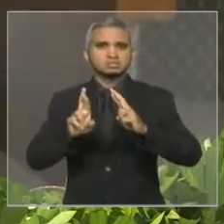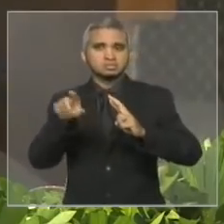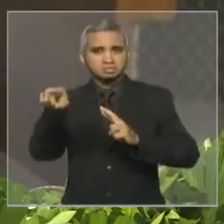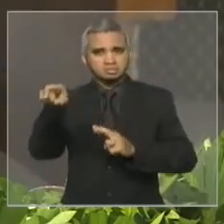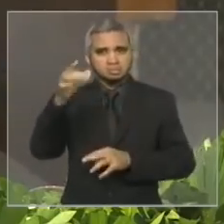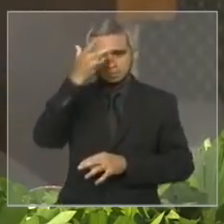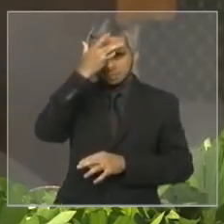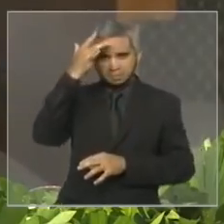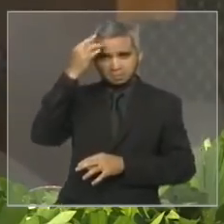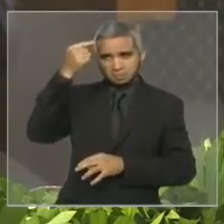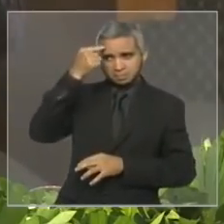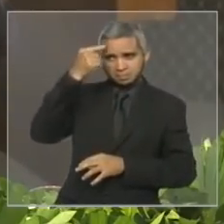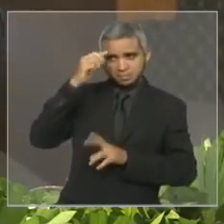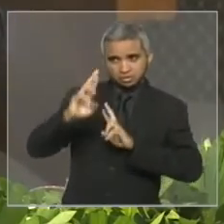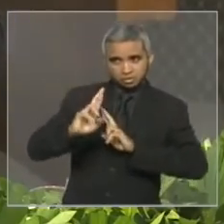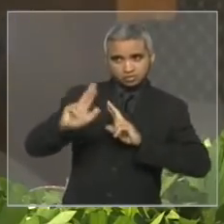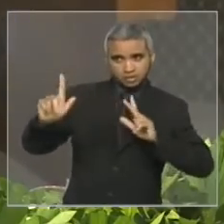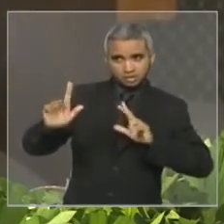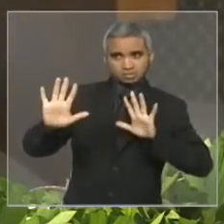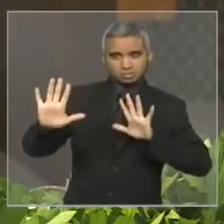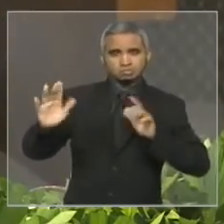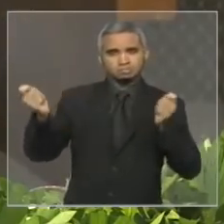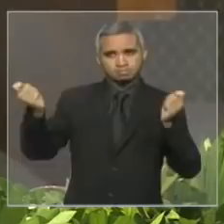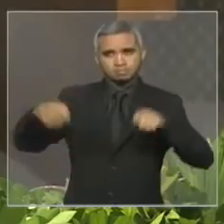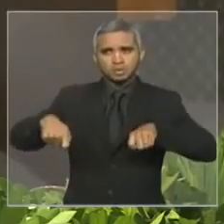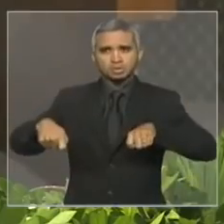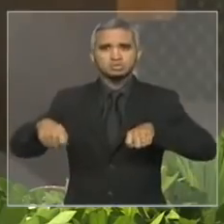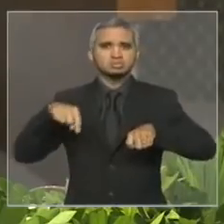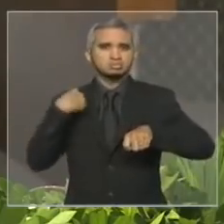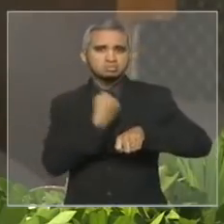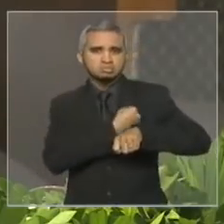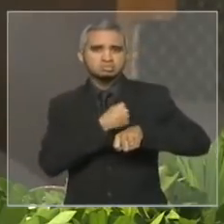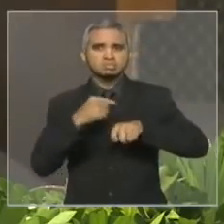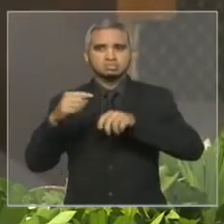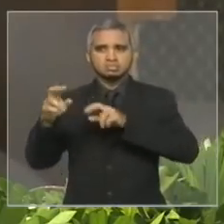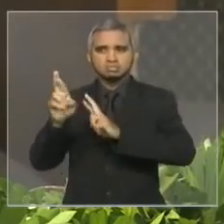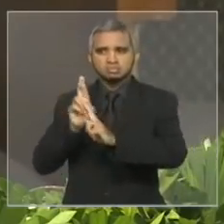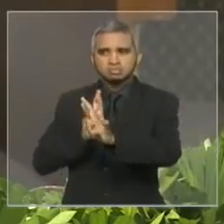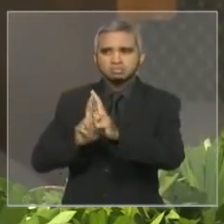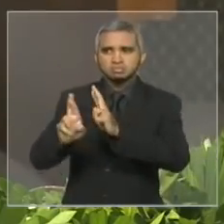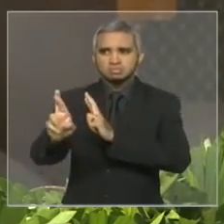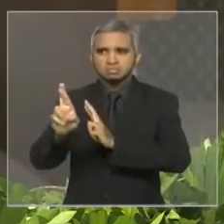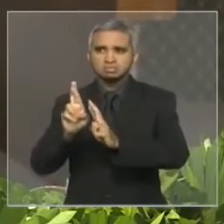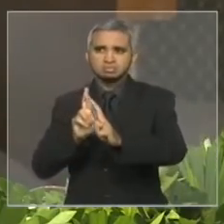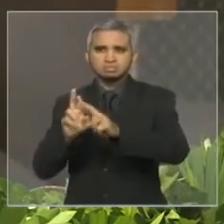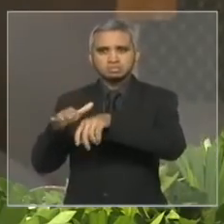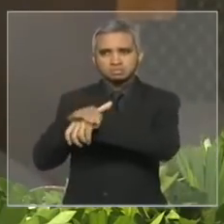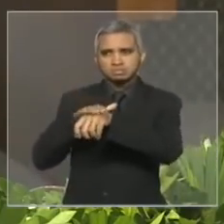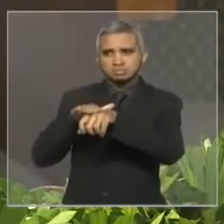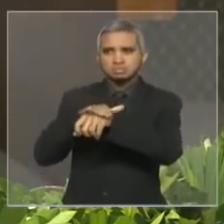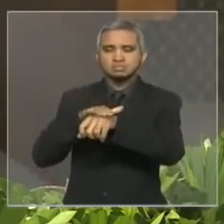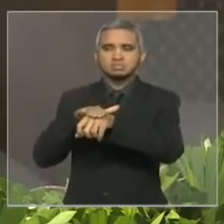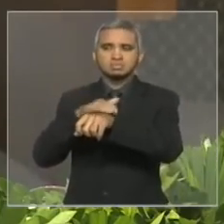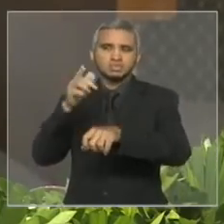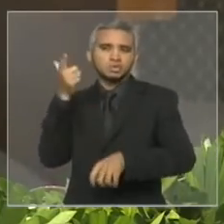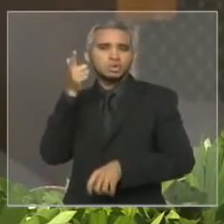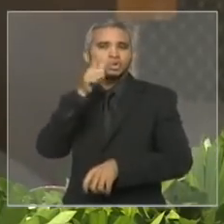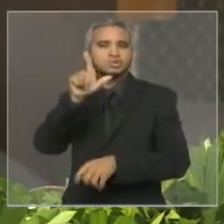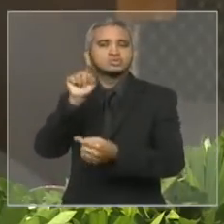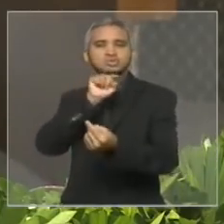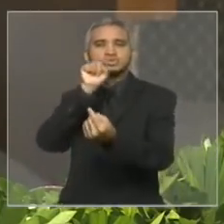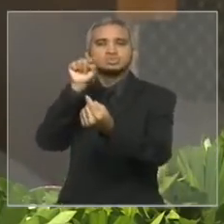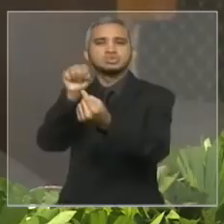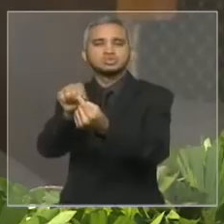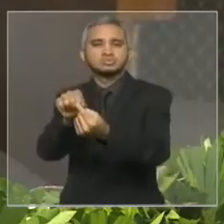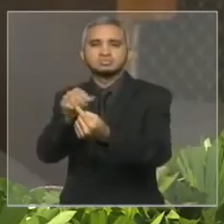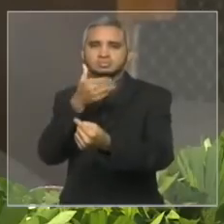podemos e devemos atender a objetivos mais elevados não sou